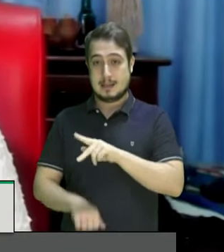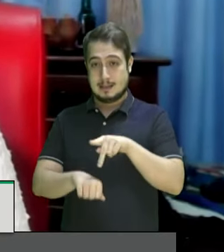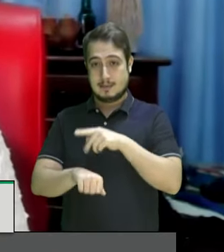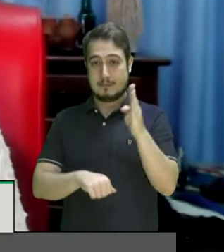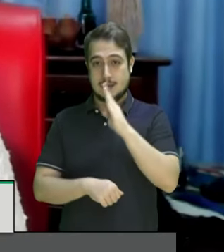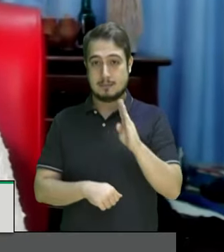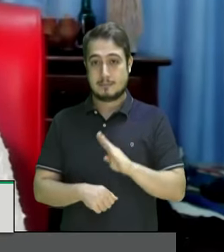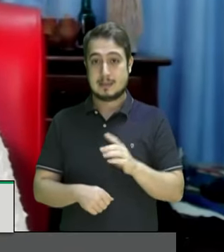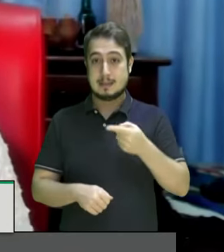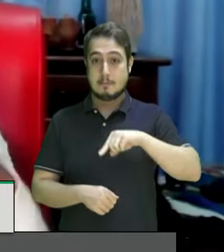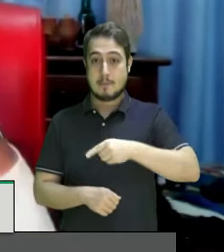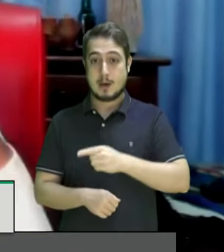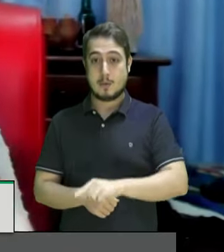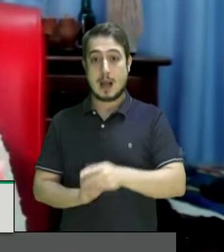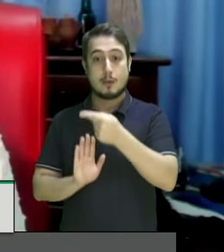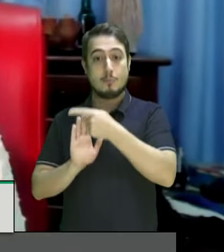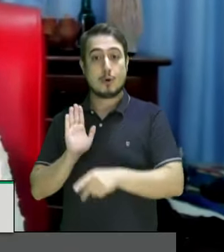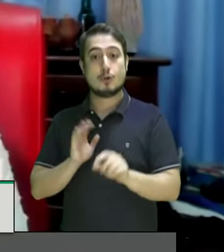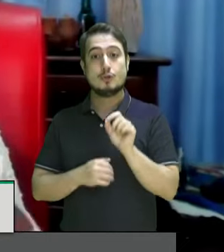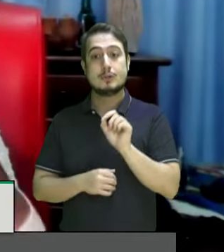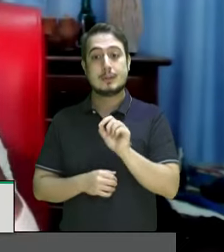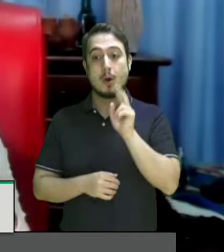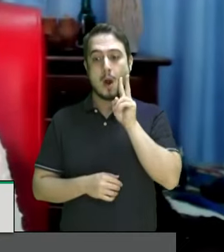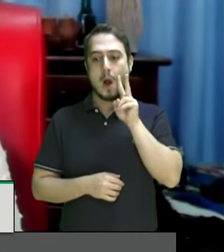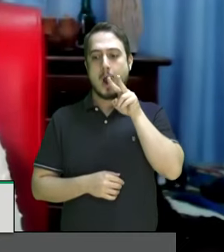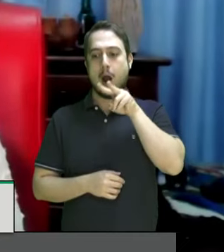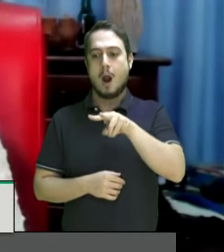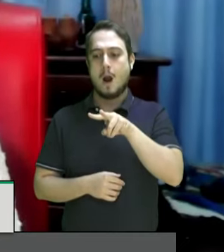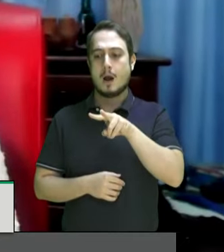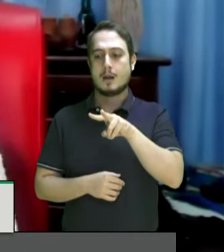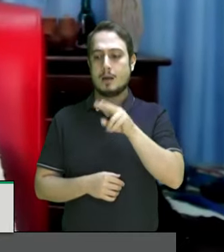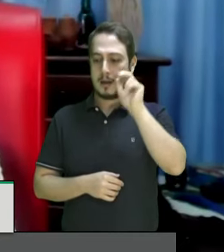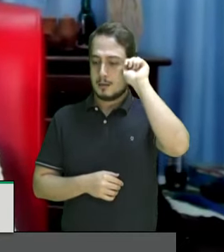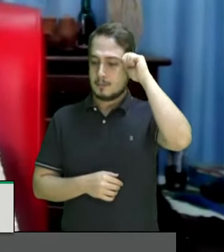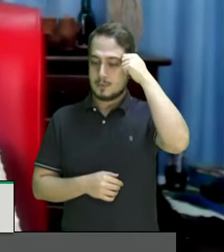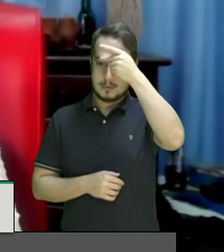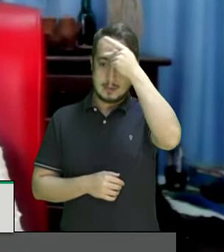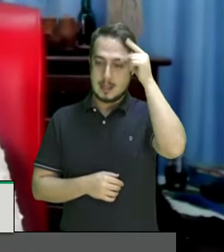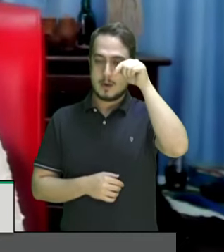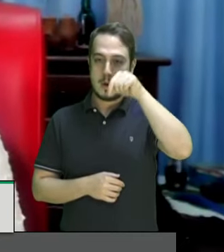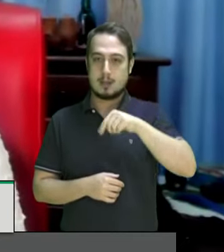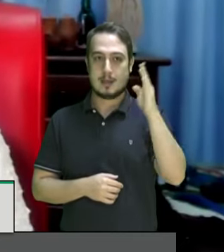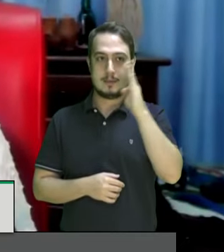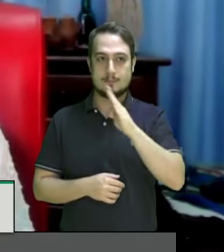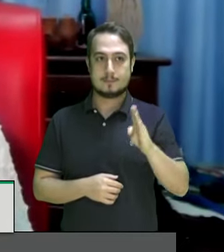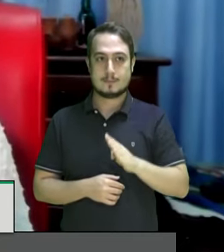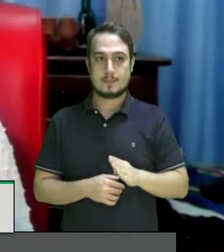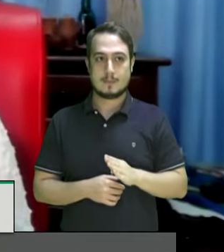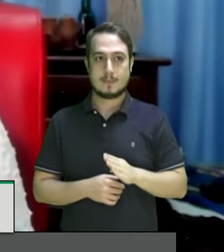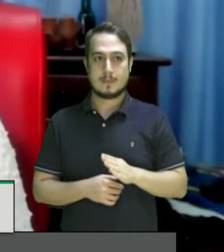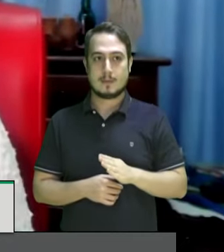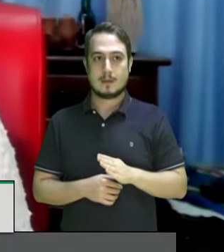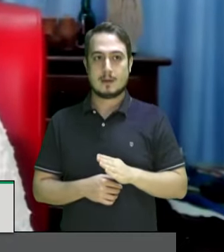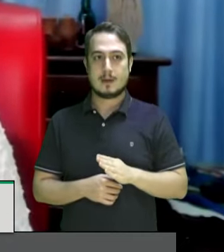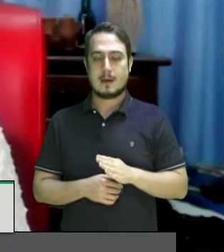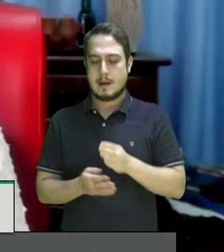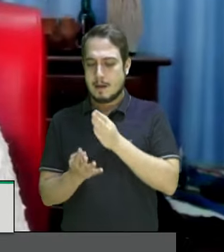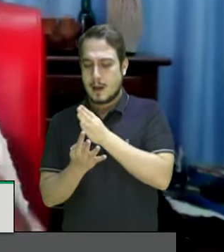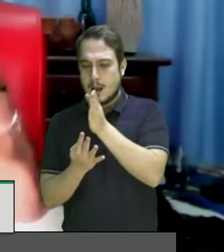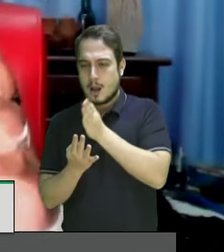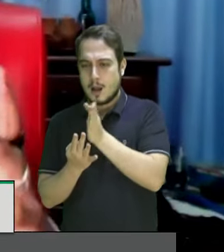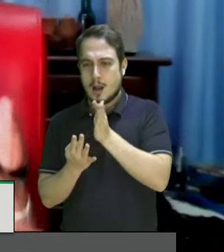mergulhar num projeto que olhe para os negros nesse país legislação as indicações